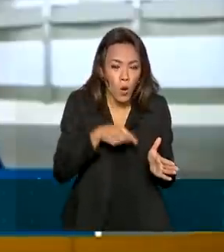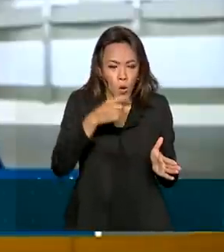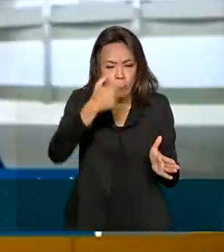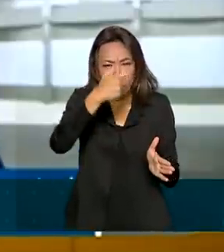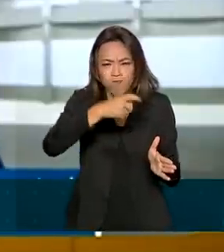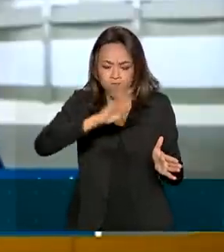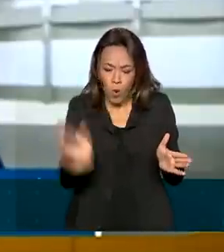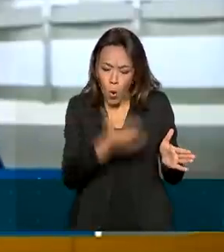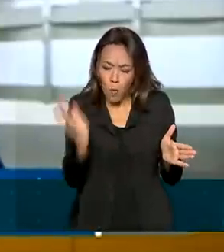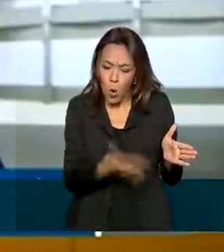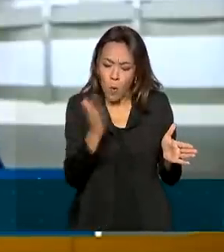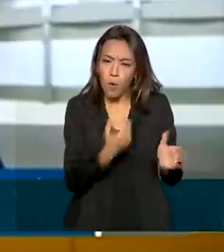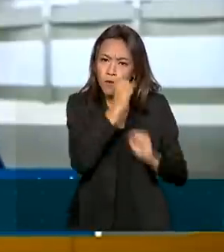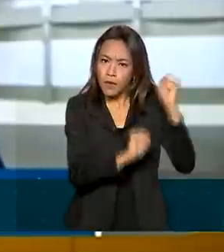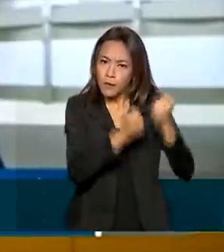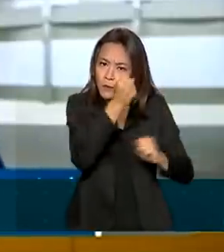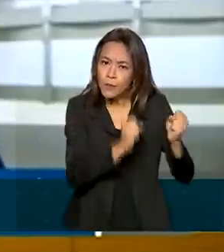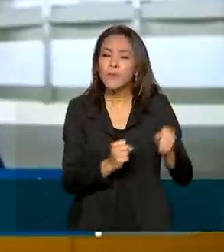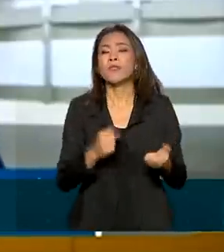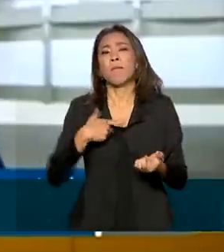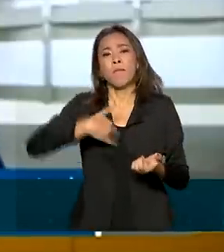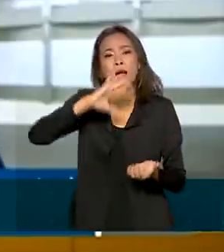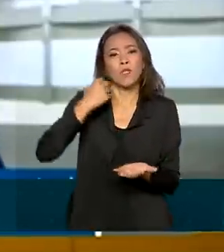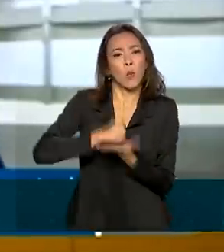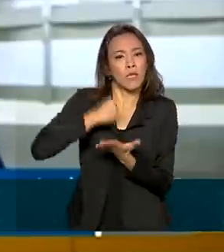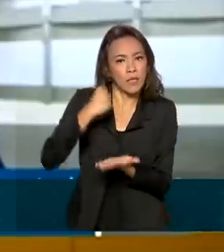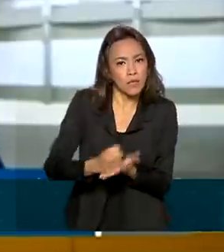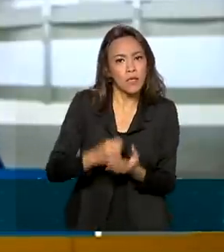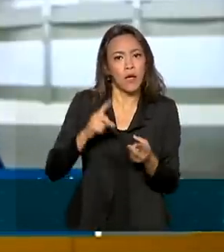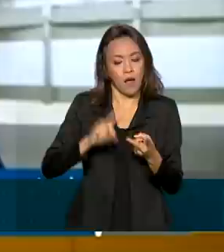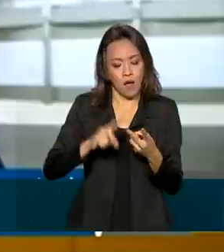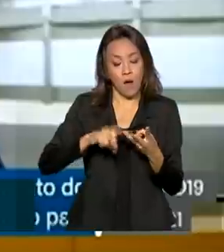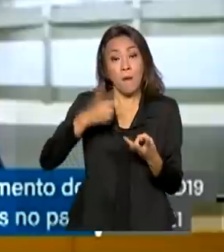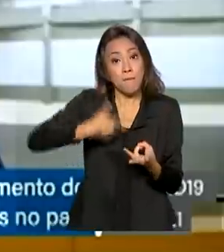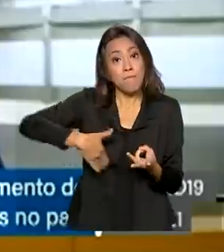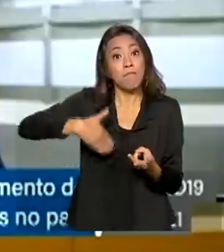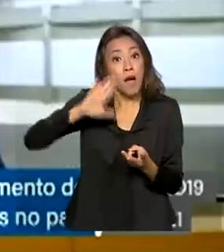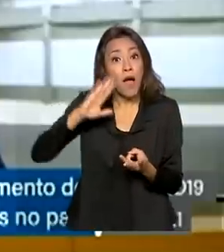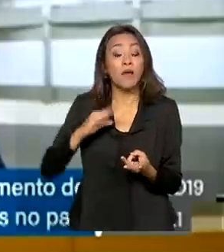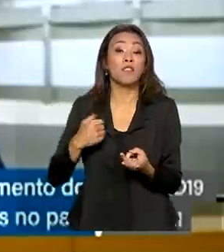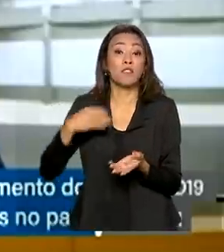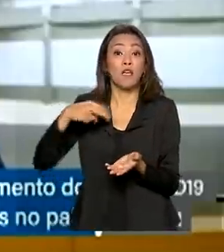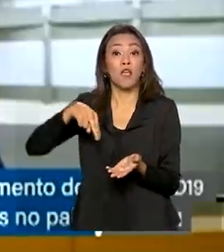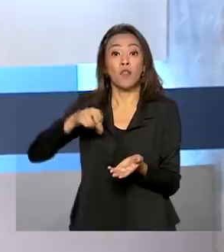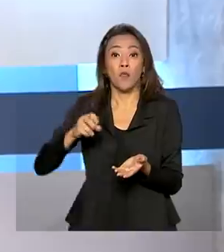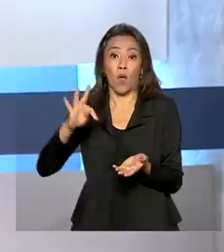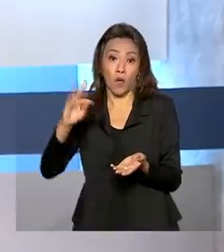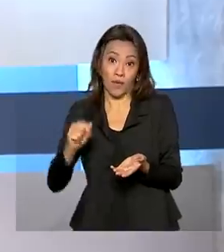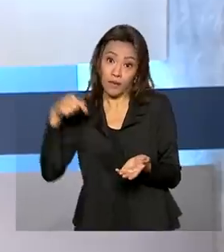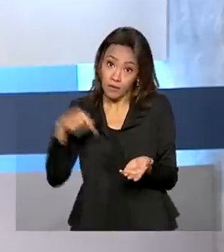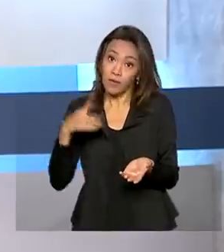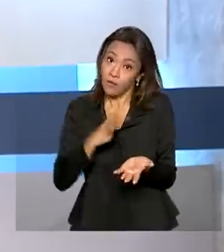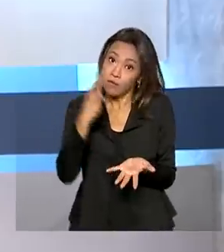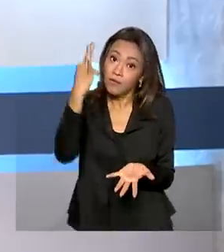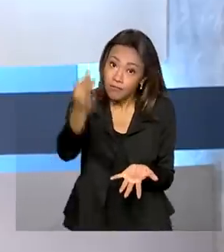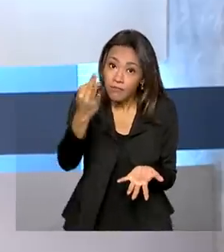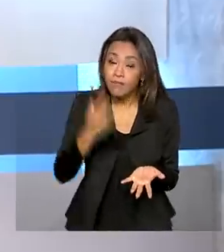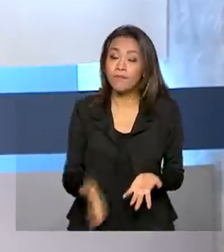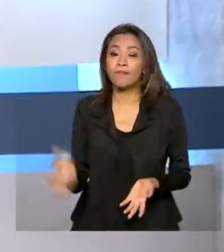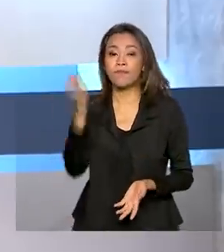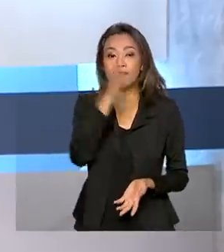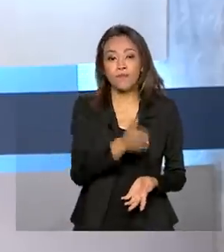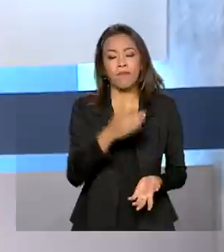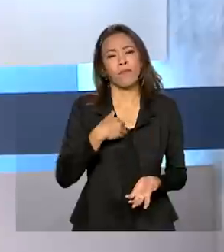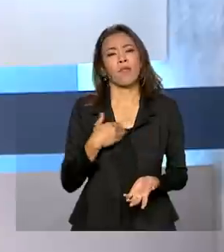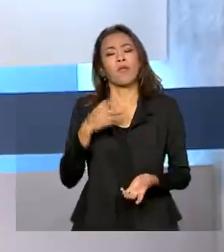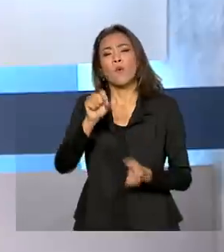contratações, eu tenho nota fiscal sendo produzida no Brasil pelo setor privado e isso é o futuro. Reformas que estão